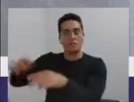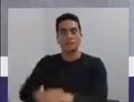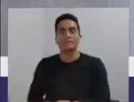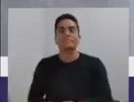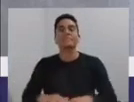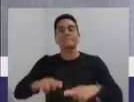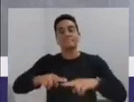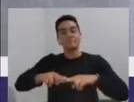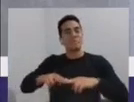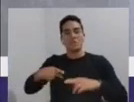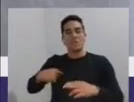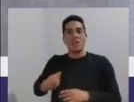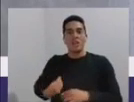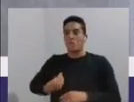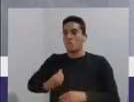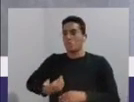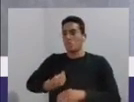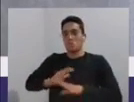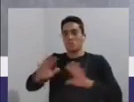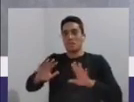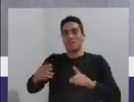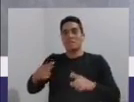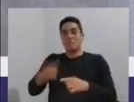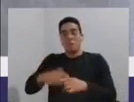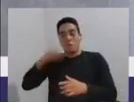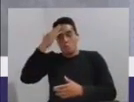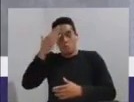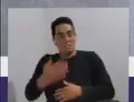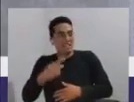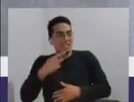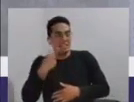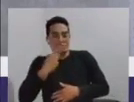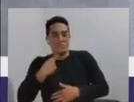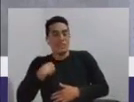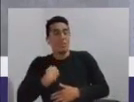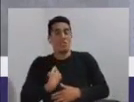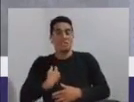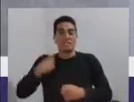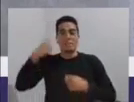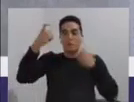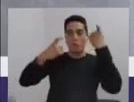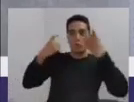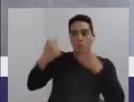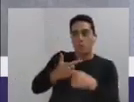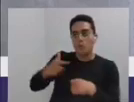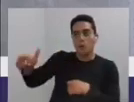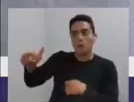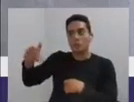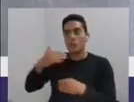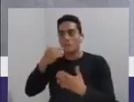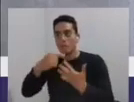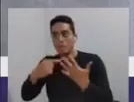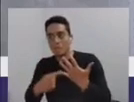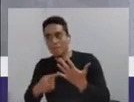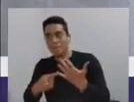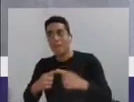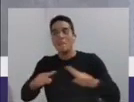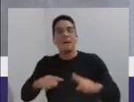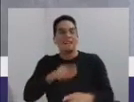não sei quem é que se preocupou com o requerimento de quem, mas a palavra do vereador Corumim foi sábia.